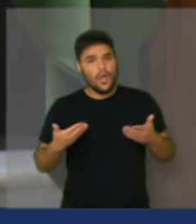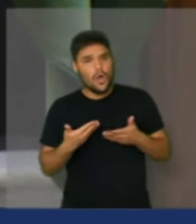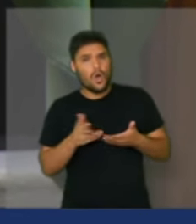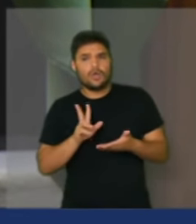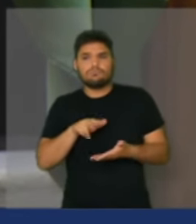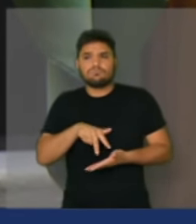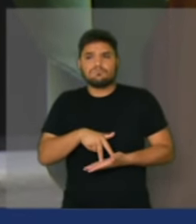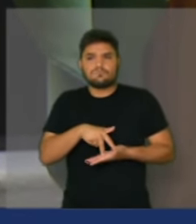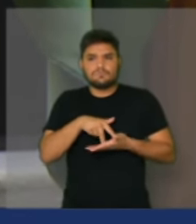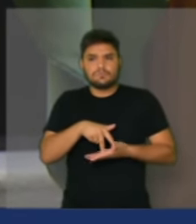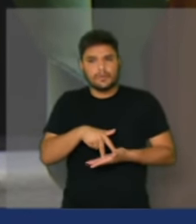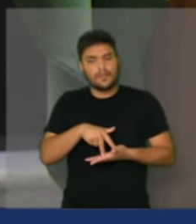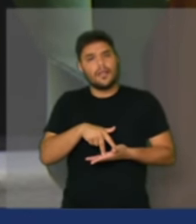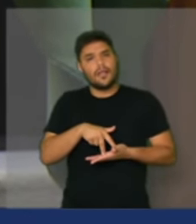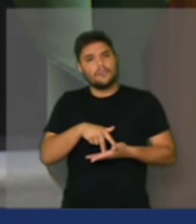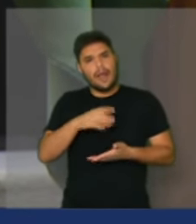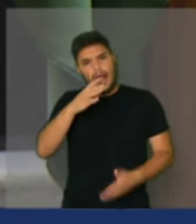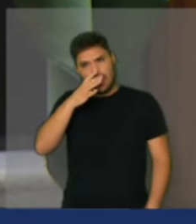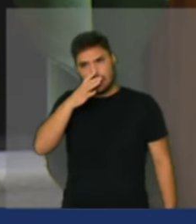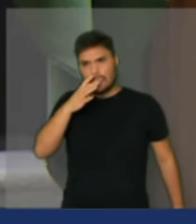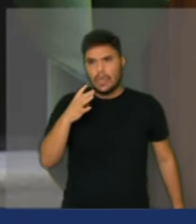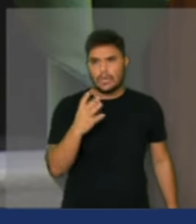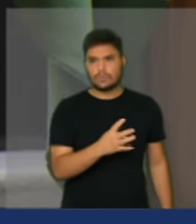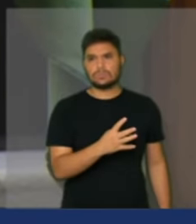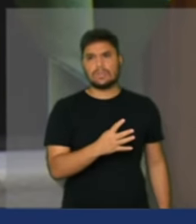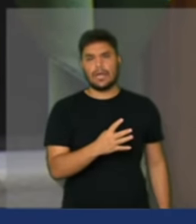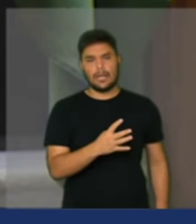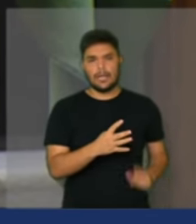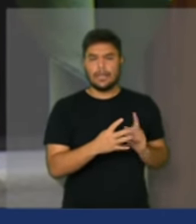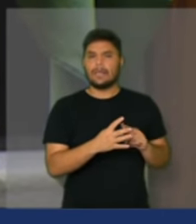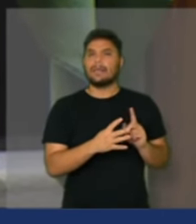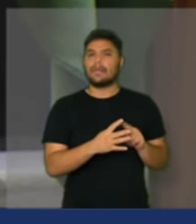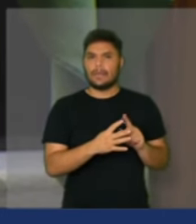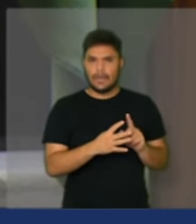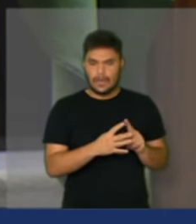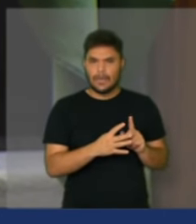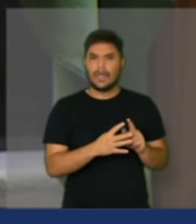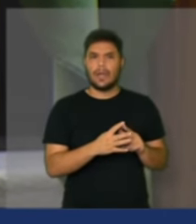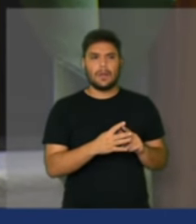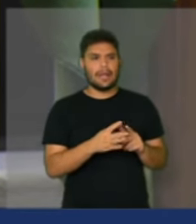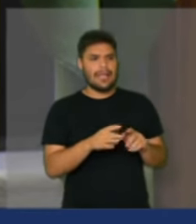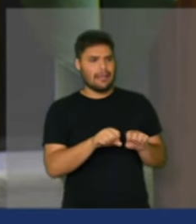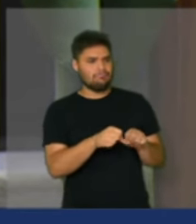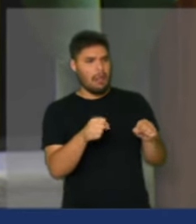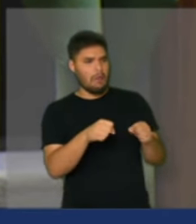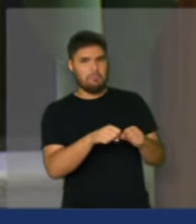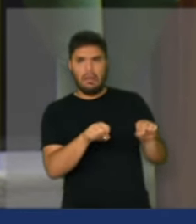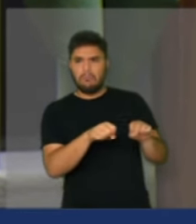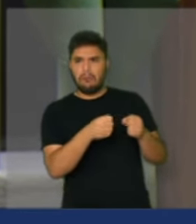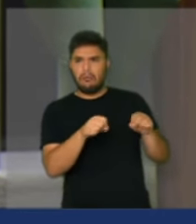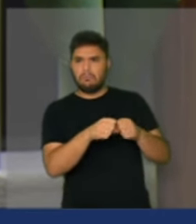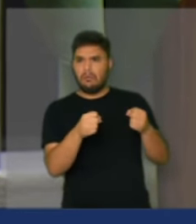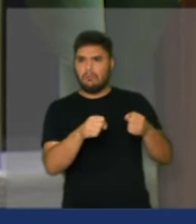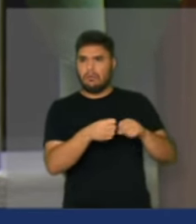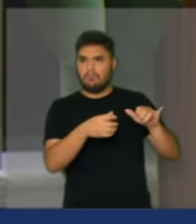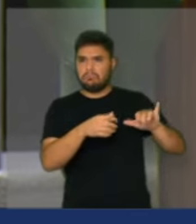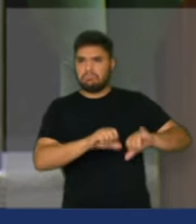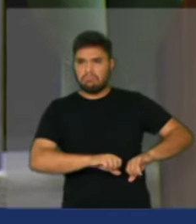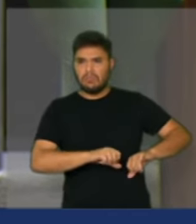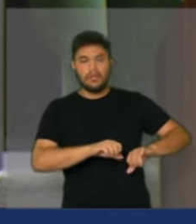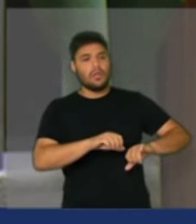para denunciar esse desmonte do Estado brasileiro via da PEC